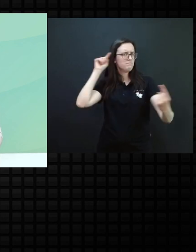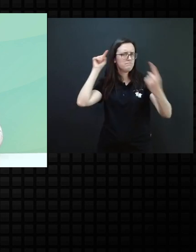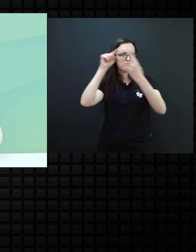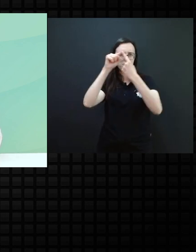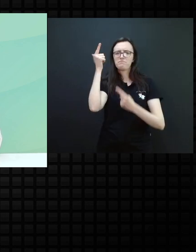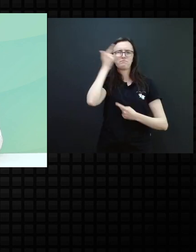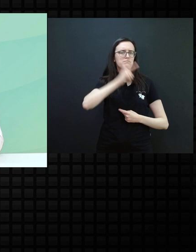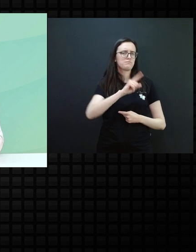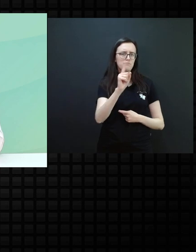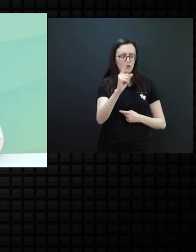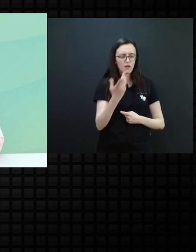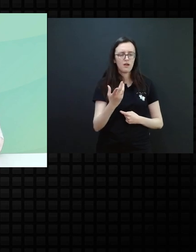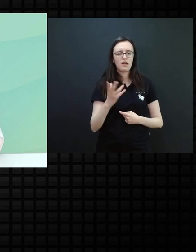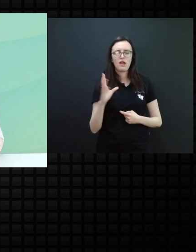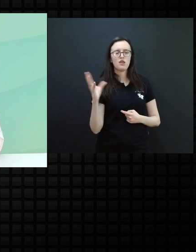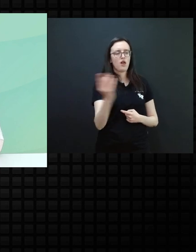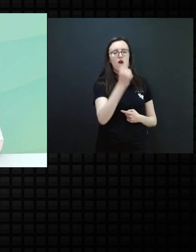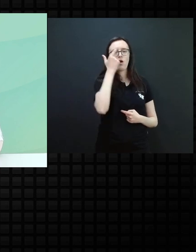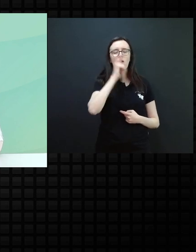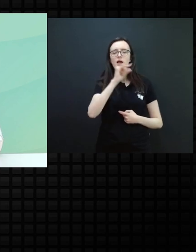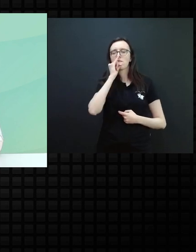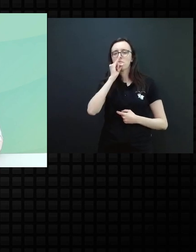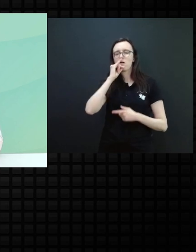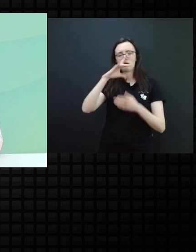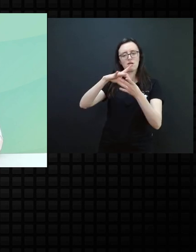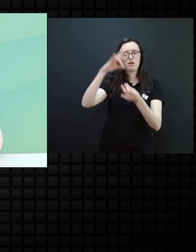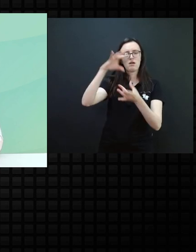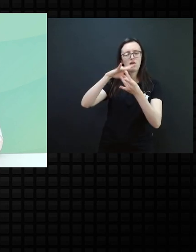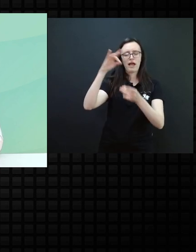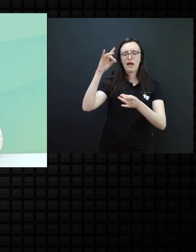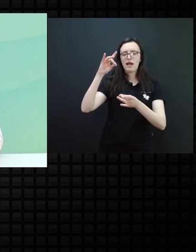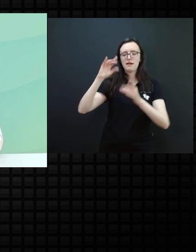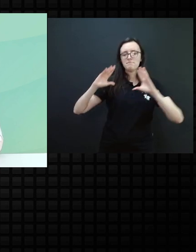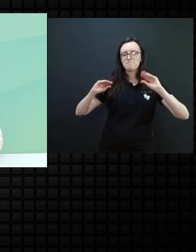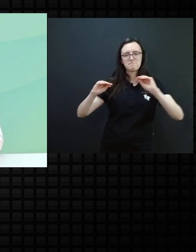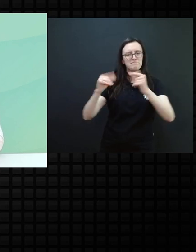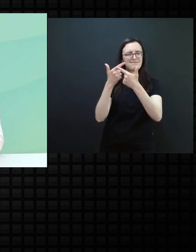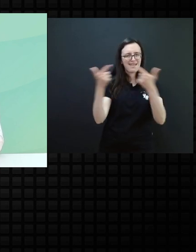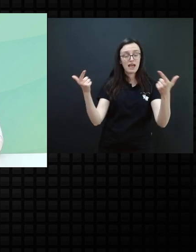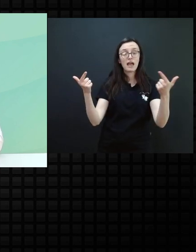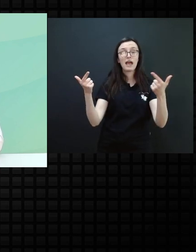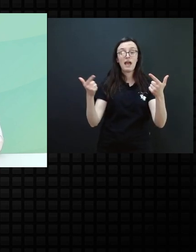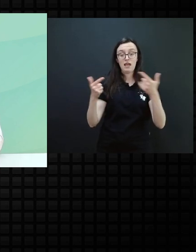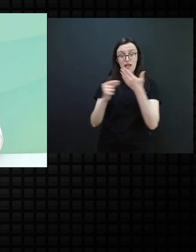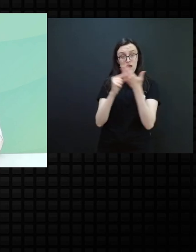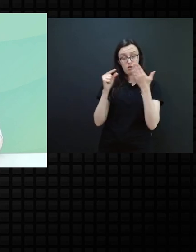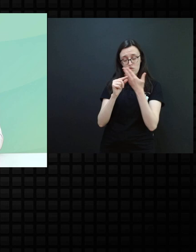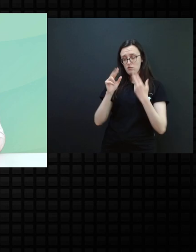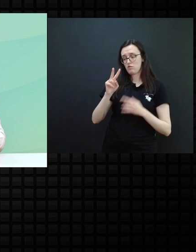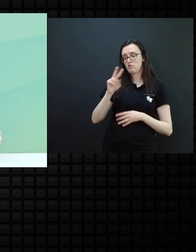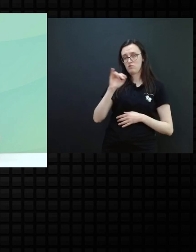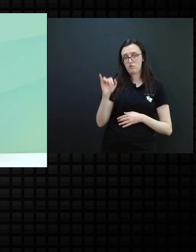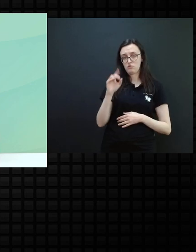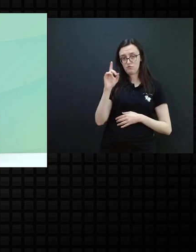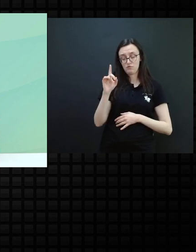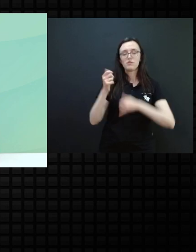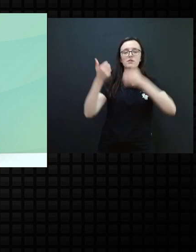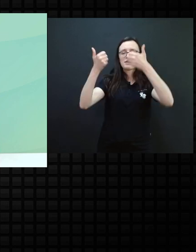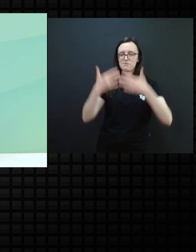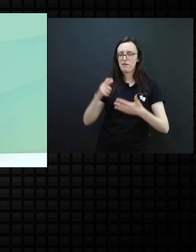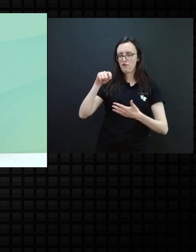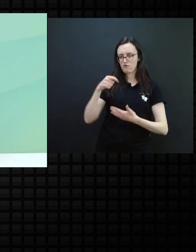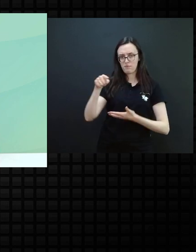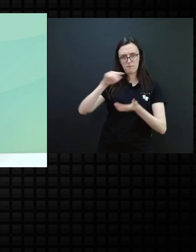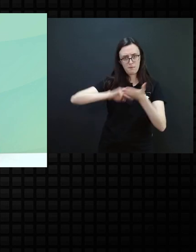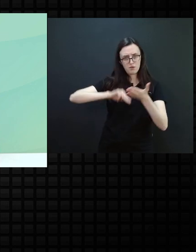abstrato, né, Carol? Então, o Van Dijk, ele vai trabalhando toda a abordagem, né, e a gente sabe